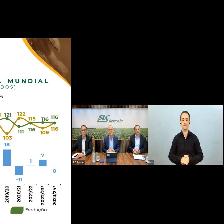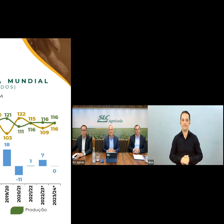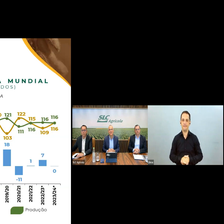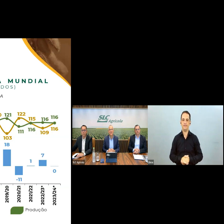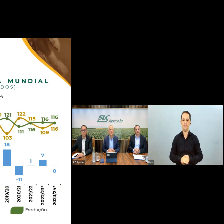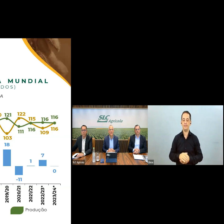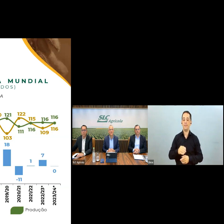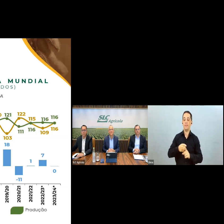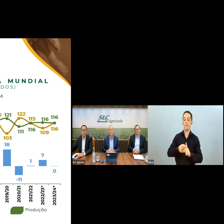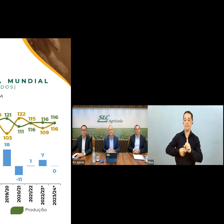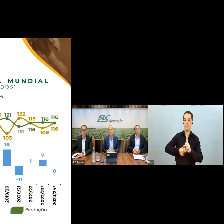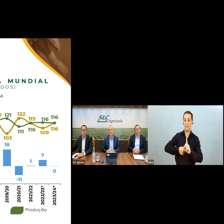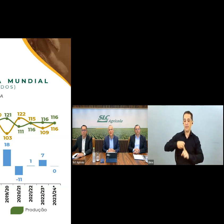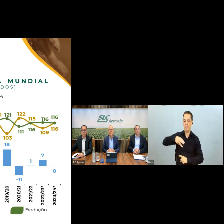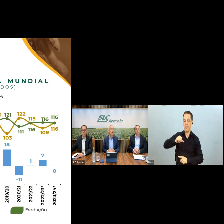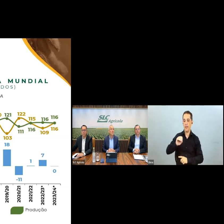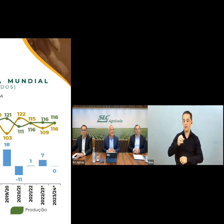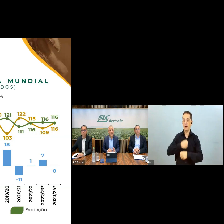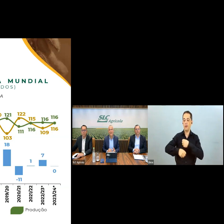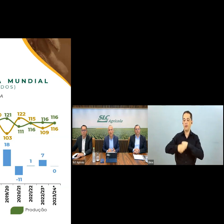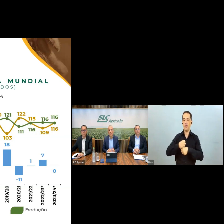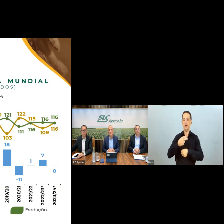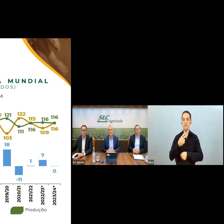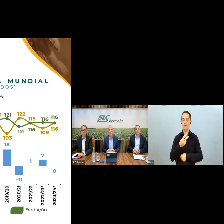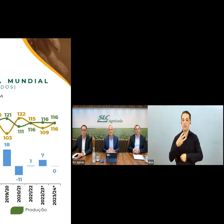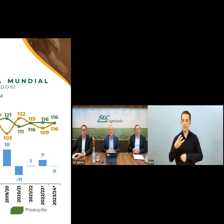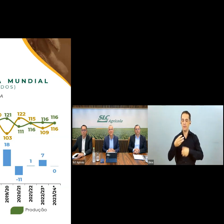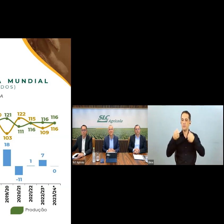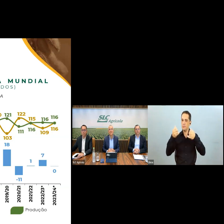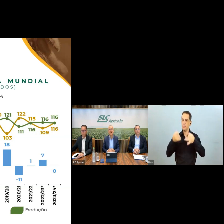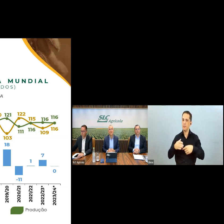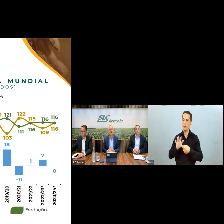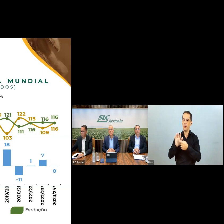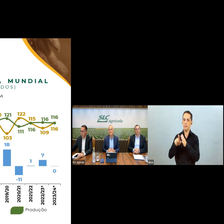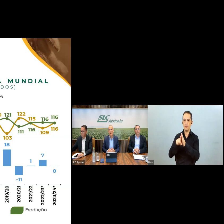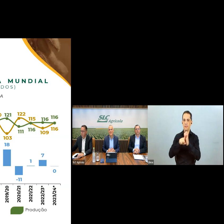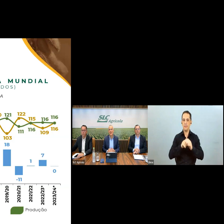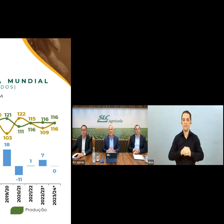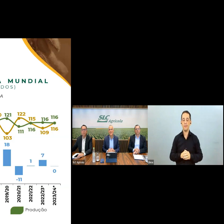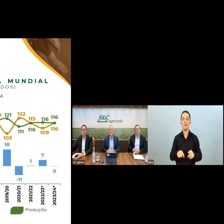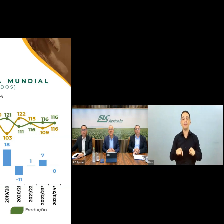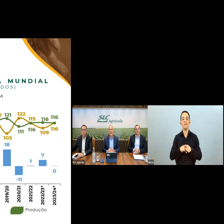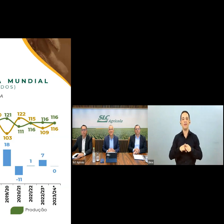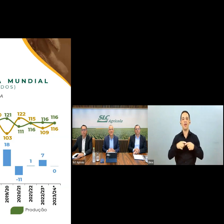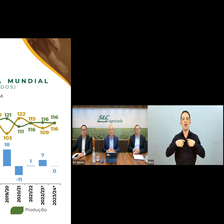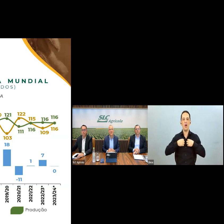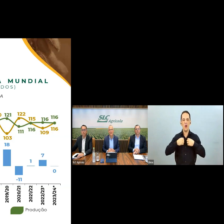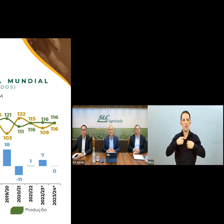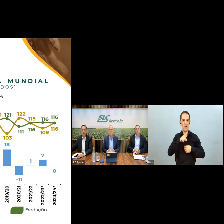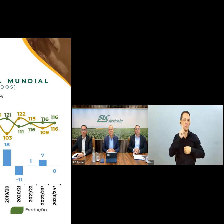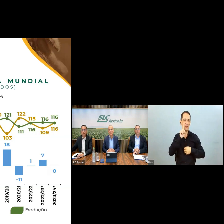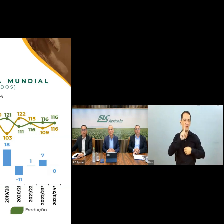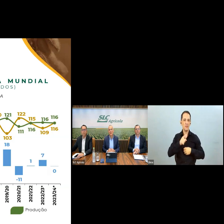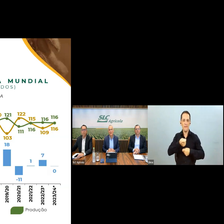maio de 2023. O mercado de roupas nos Estados Unidos, um dos principais demandantes indiretos de